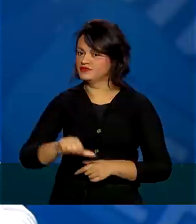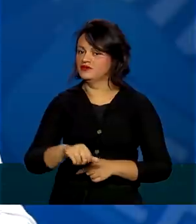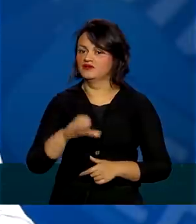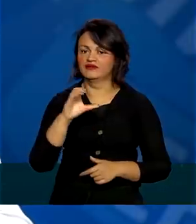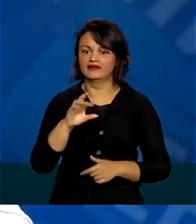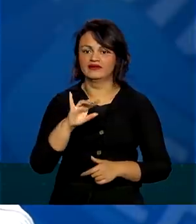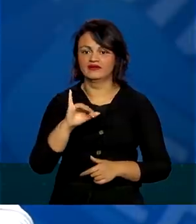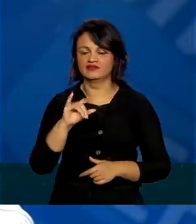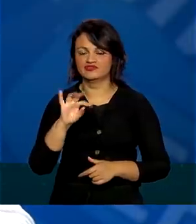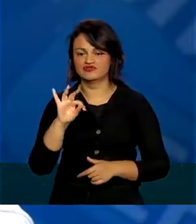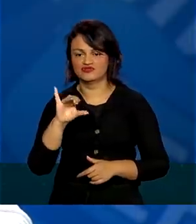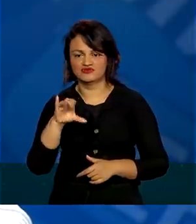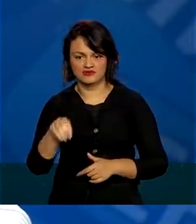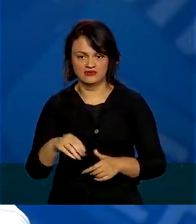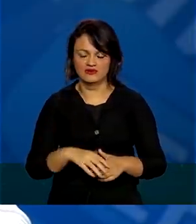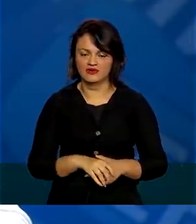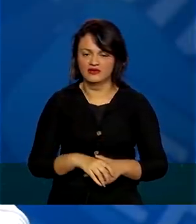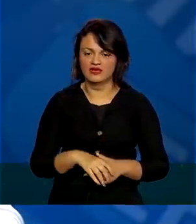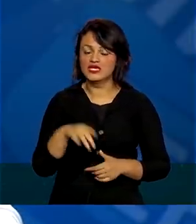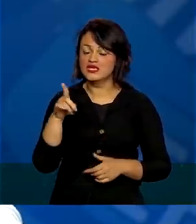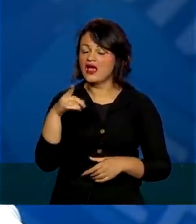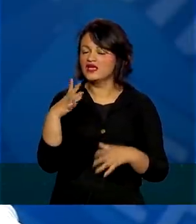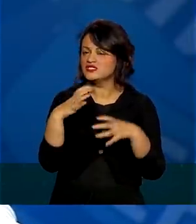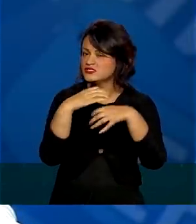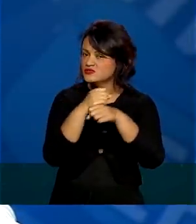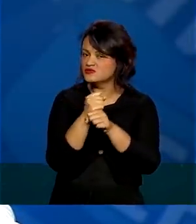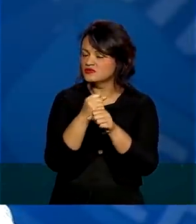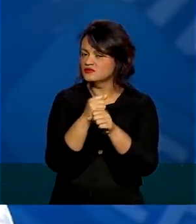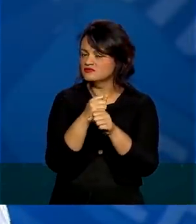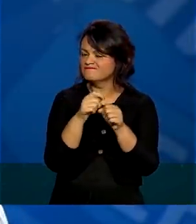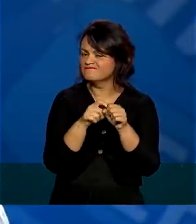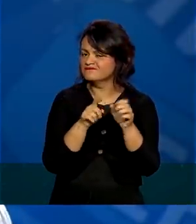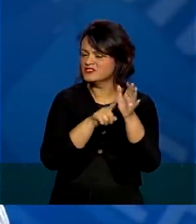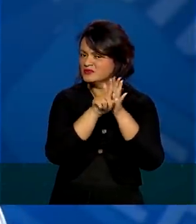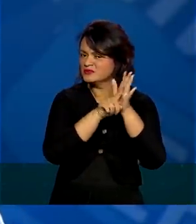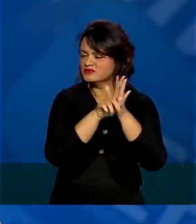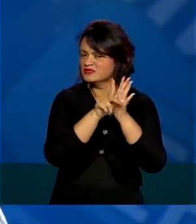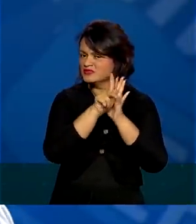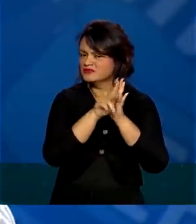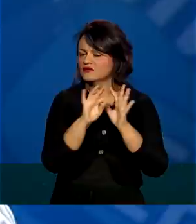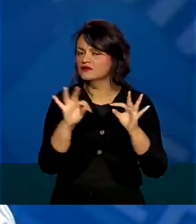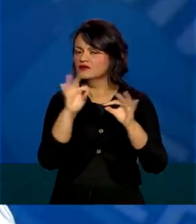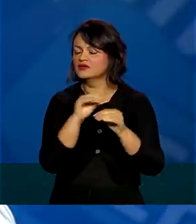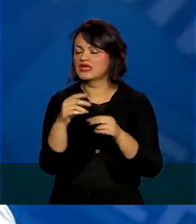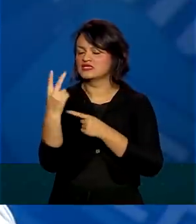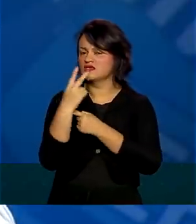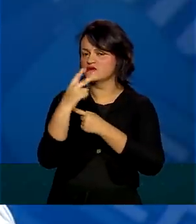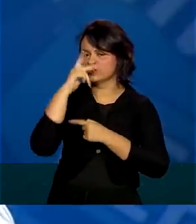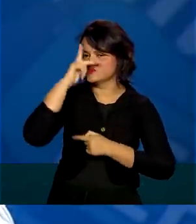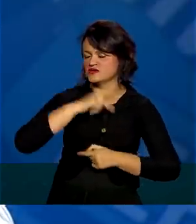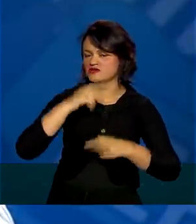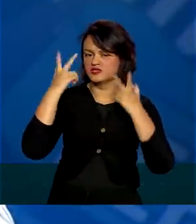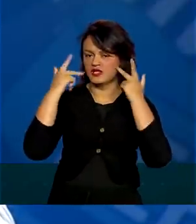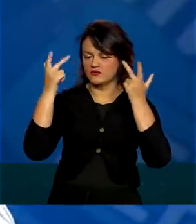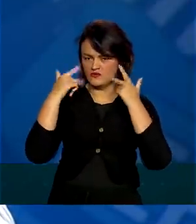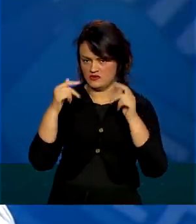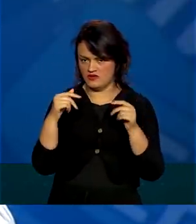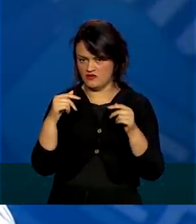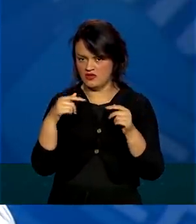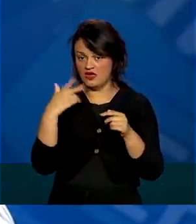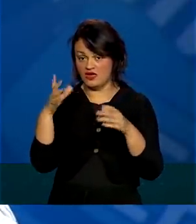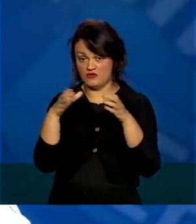Então, é o somatório disso que vai nos dar a imunidade. Essa coordenação é do Centro de